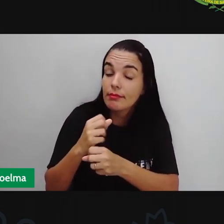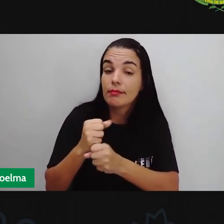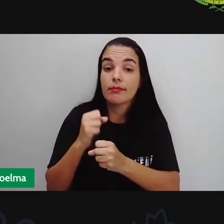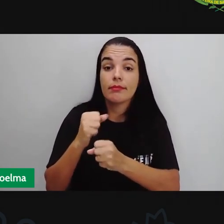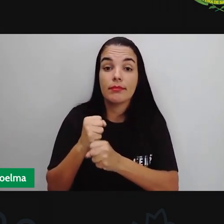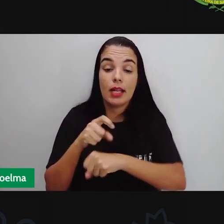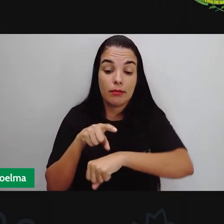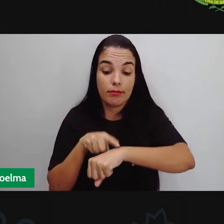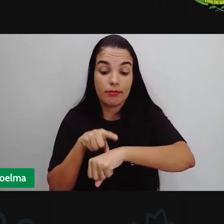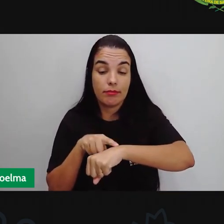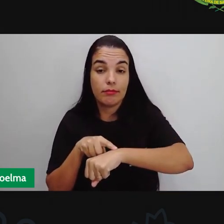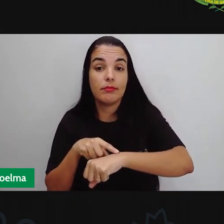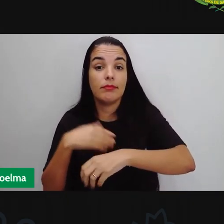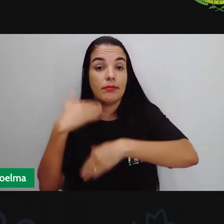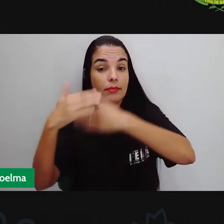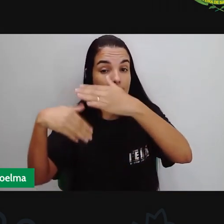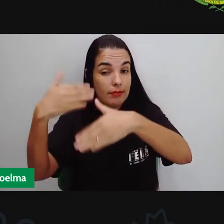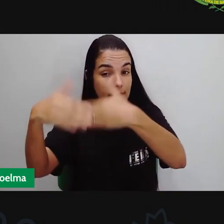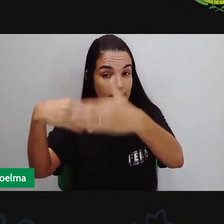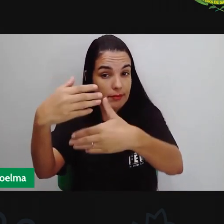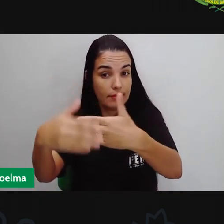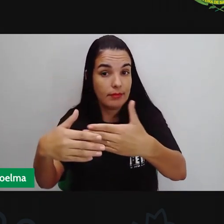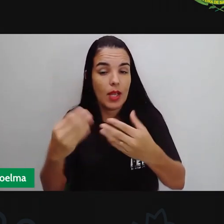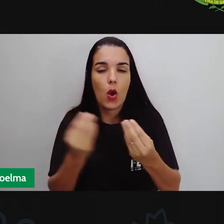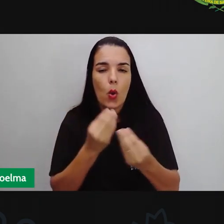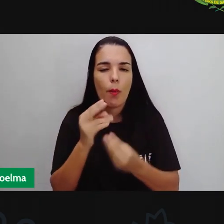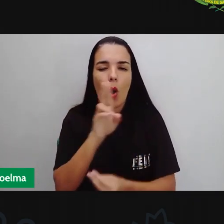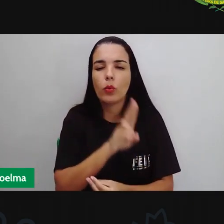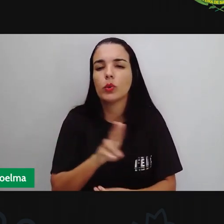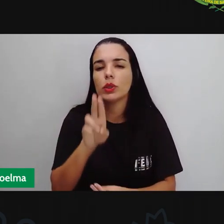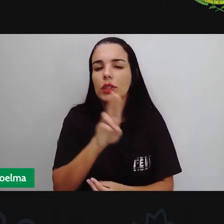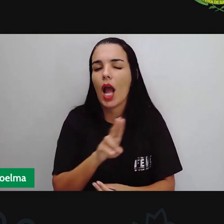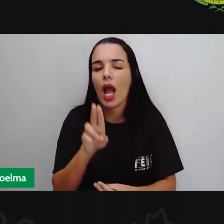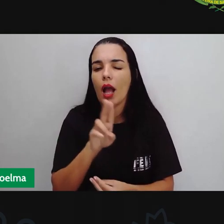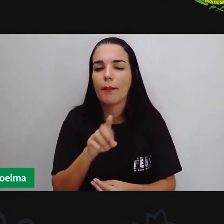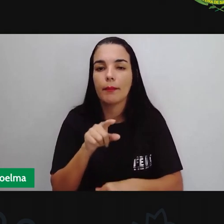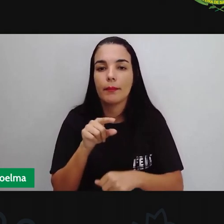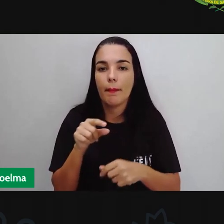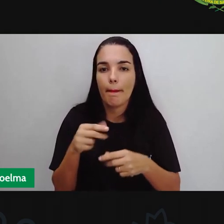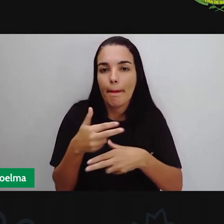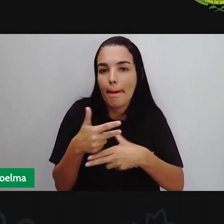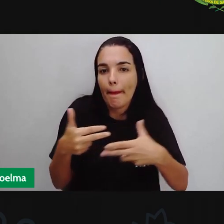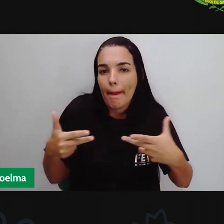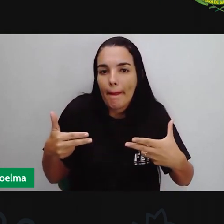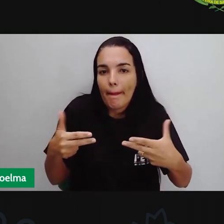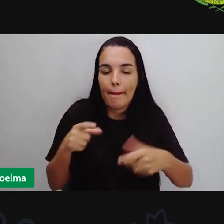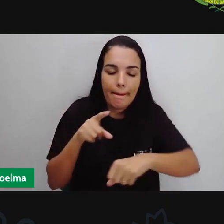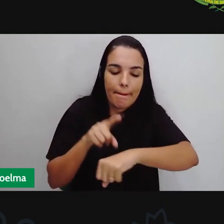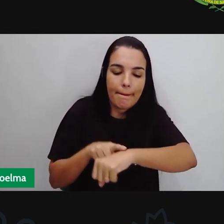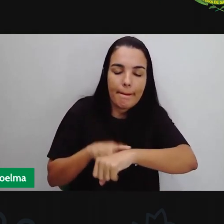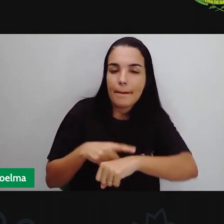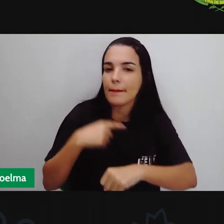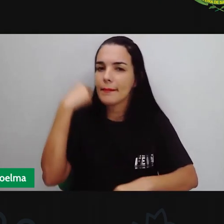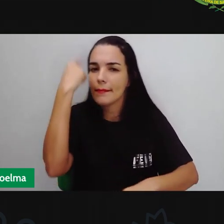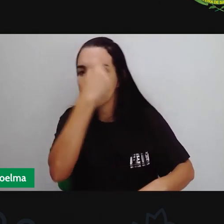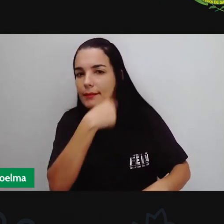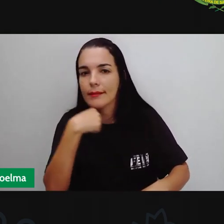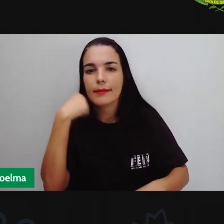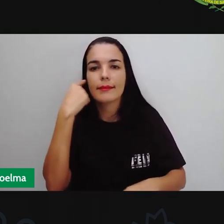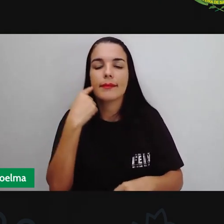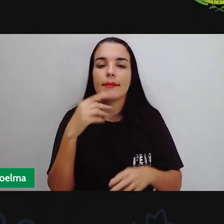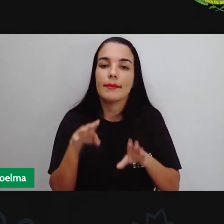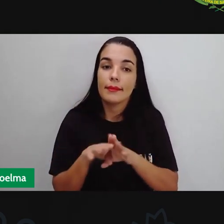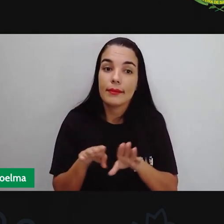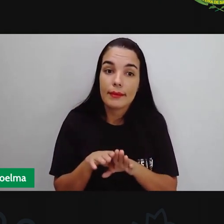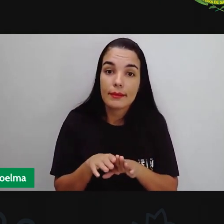Os instrumentos Divididos do tempo E Assim A gente